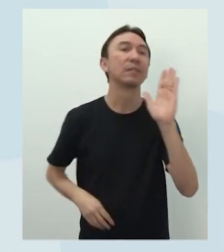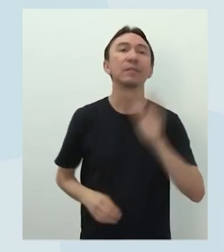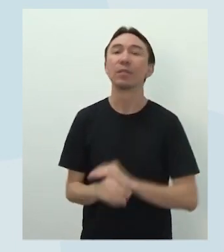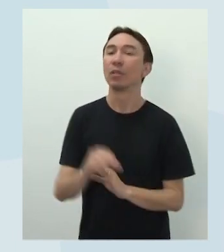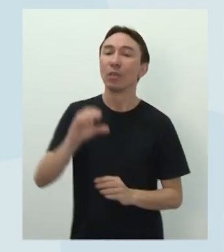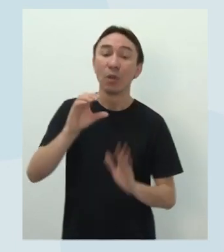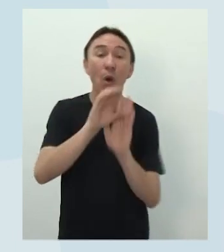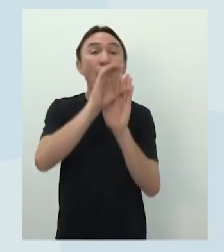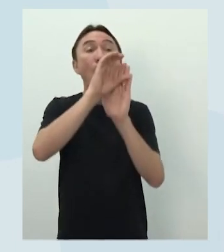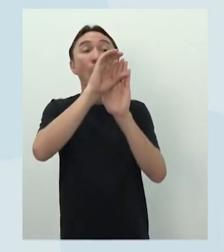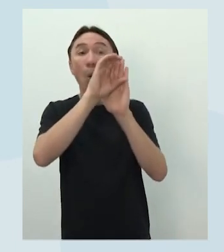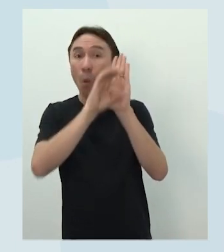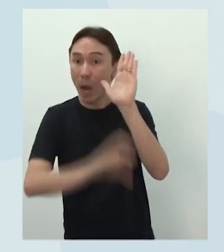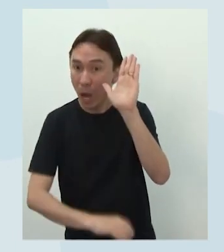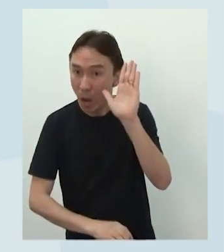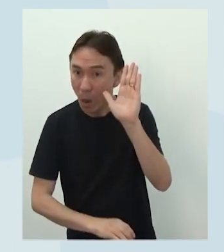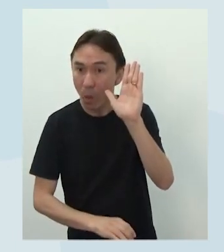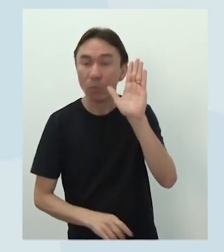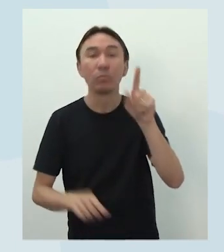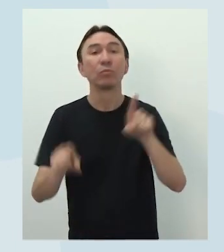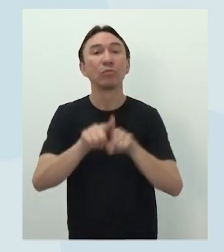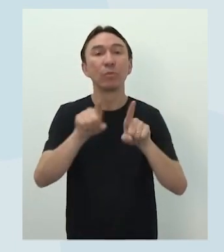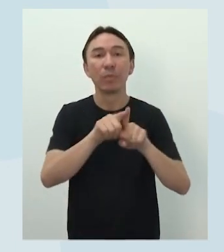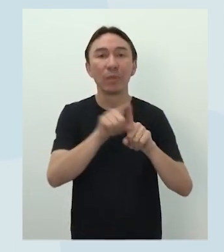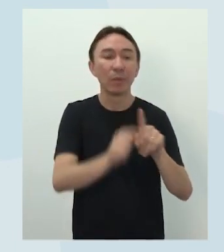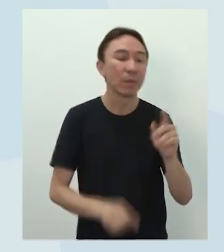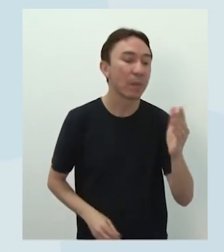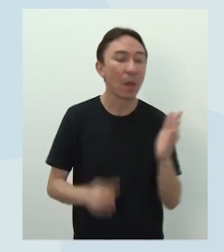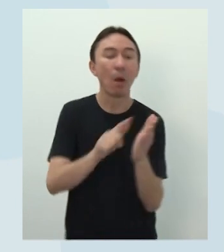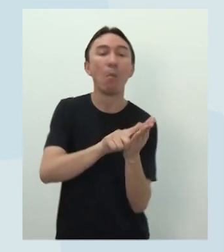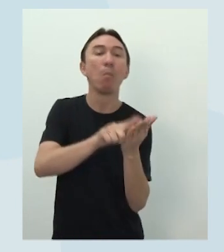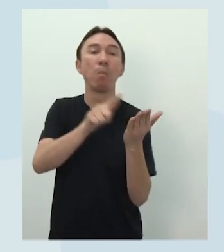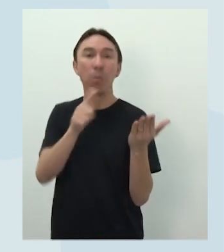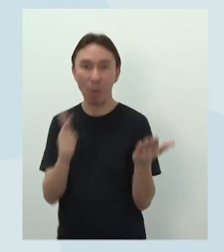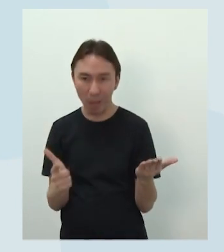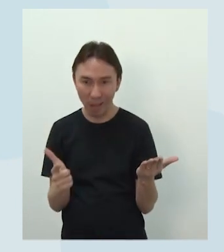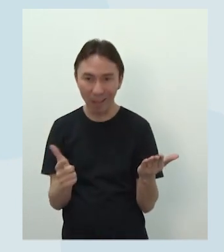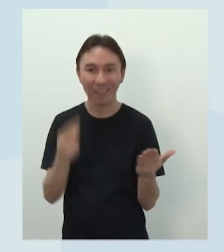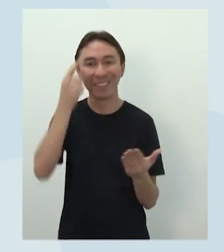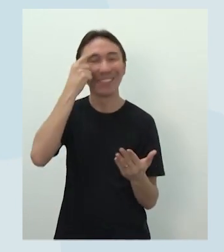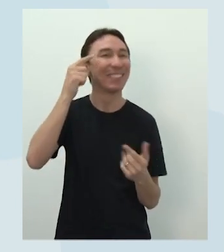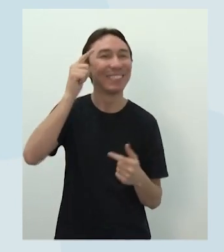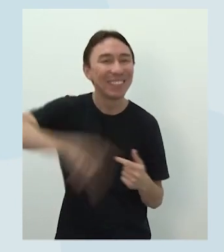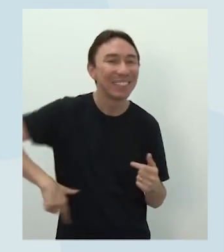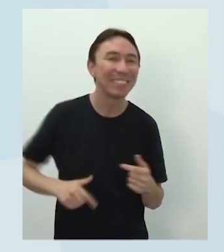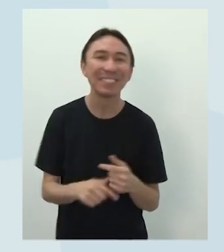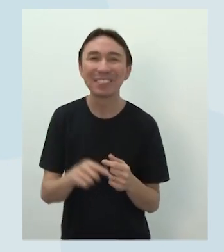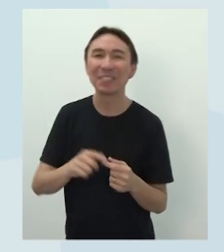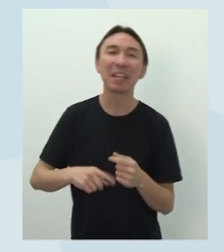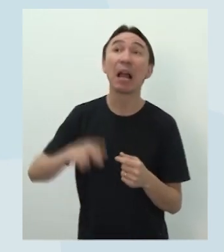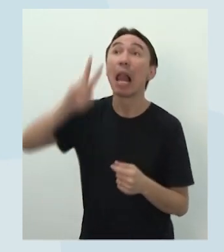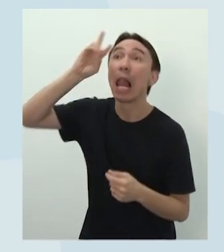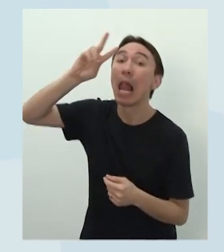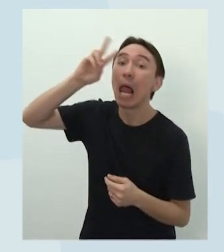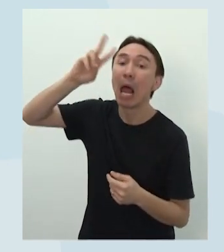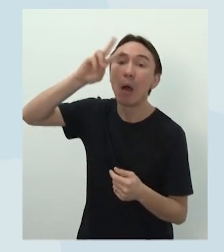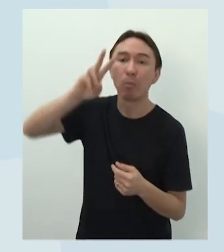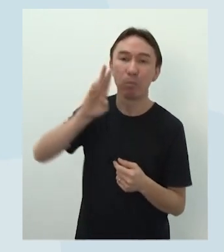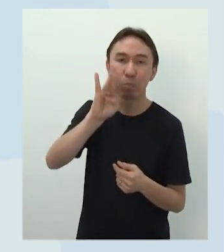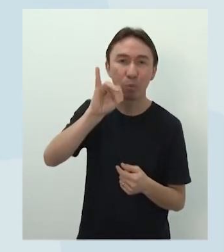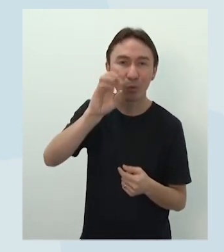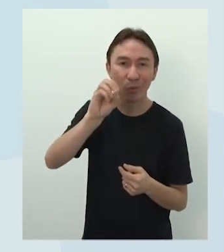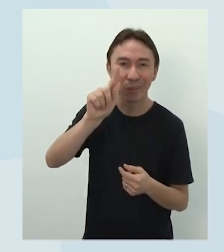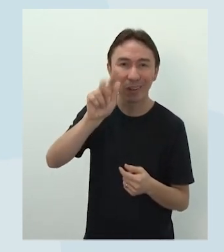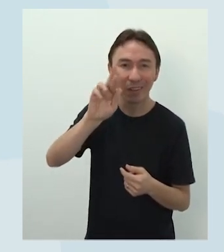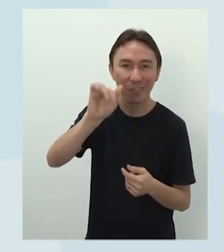Currículo cardápio, que também pode ser chamado de menu. Ou biografia. Aliás, esses três. A biografia, o menu e o currículo.